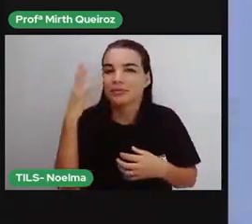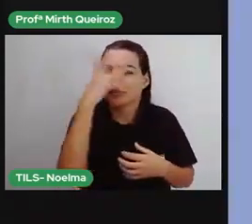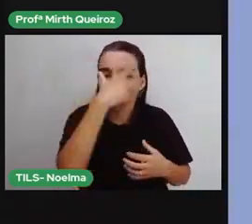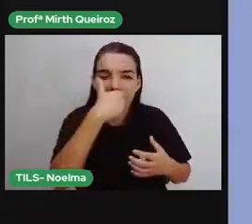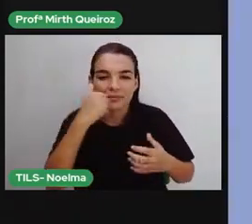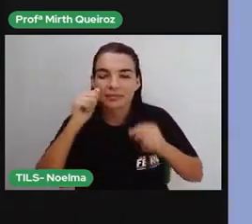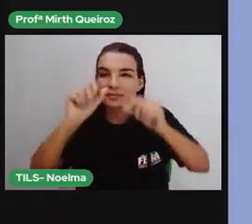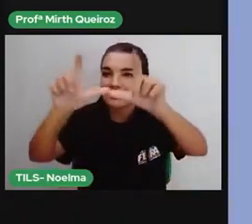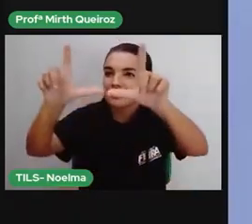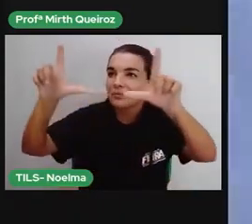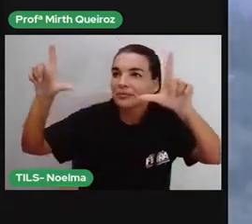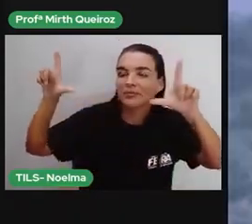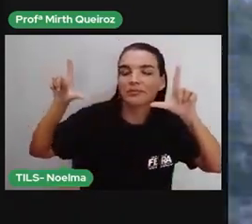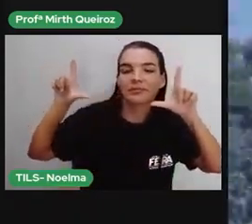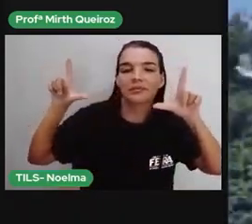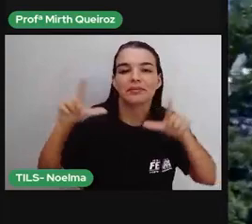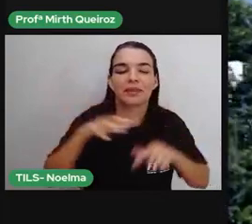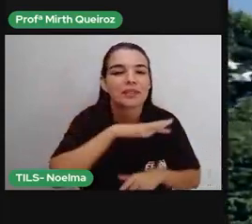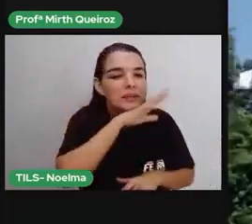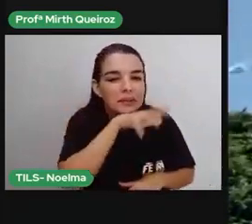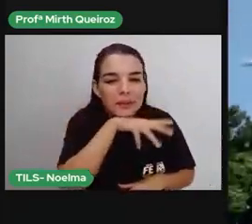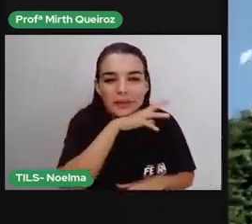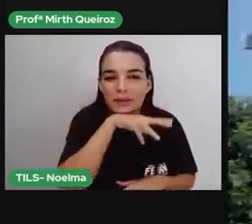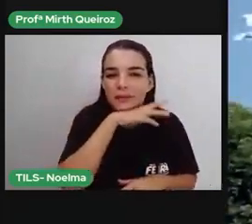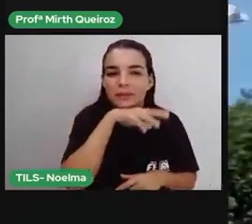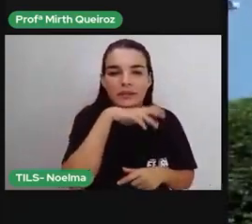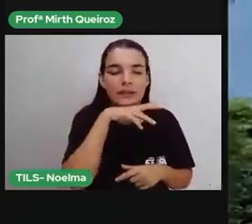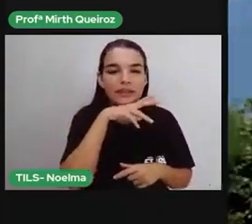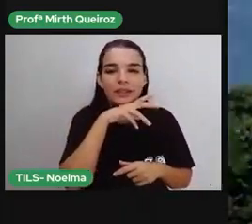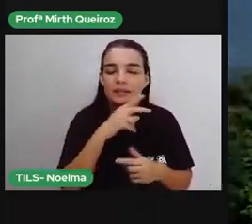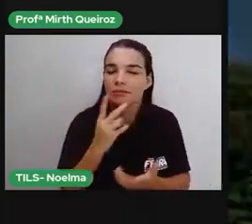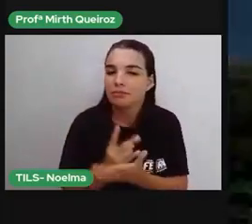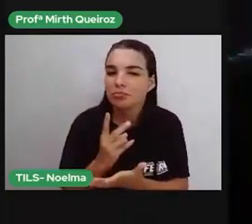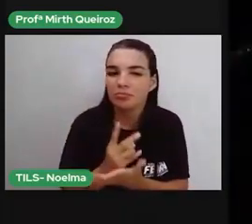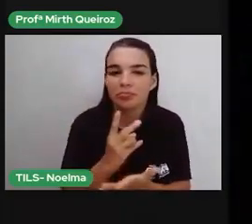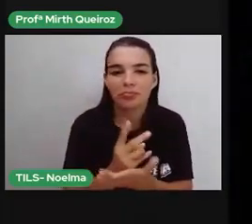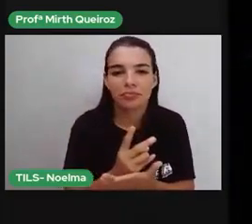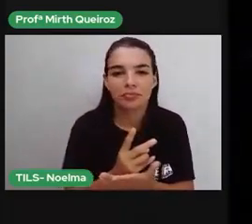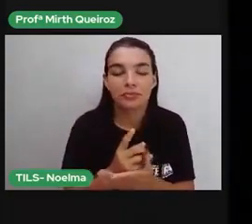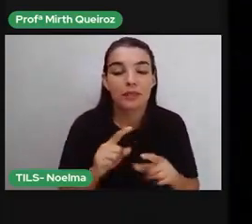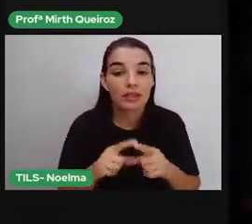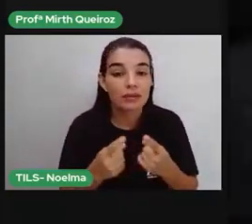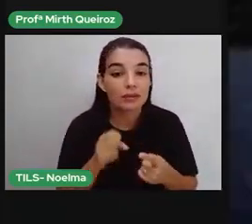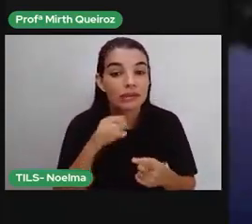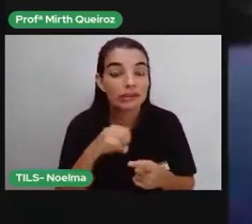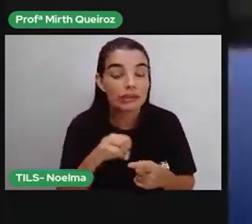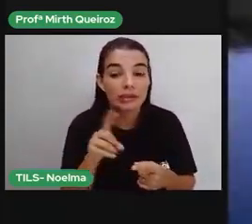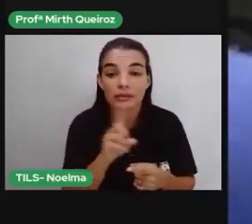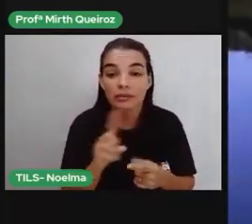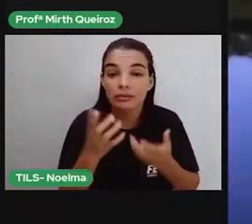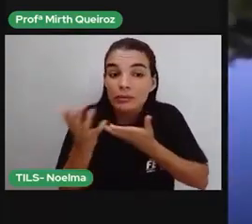os seres que aqui vivem. Mas tudo está interligado, formando este rico ecossistema.